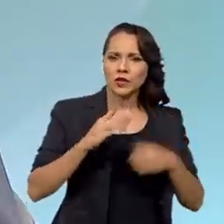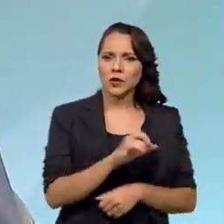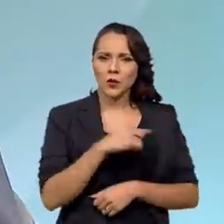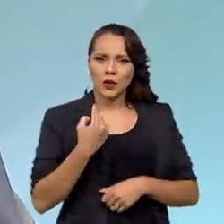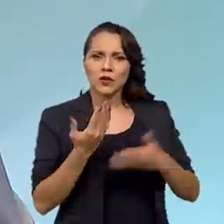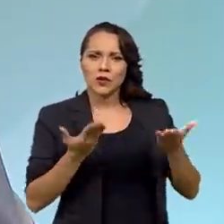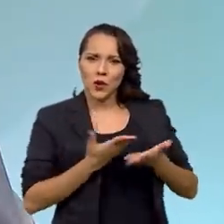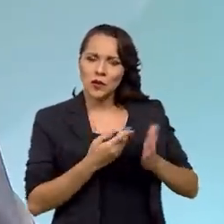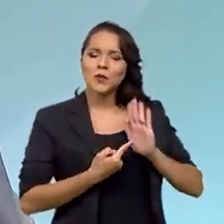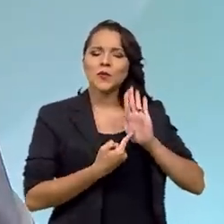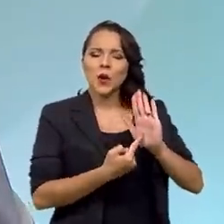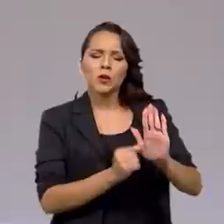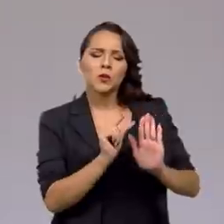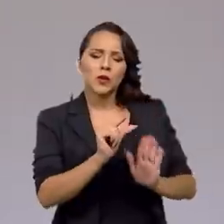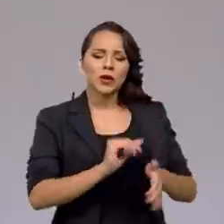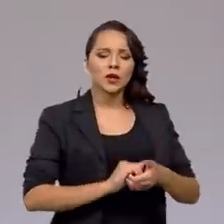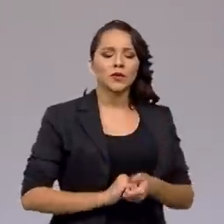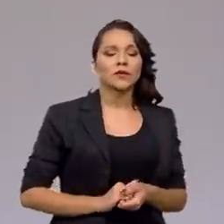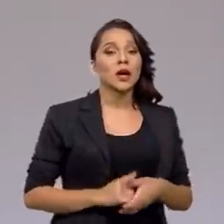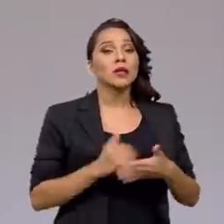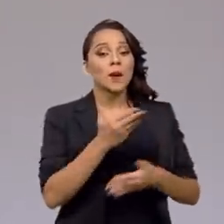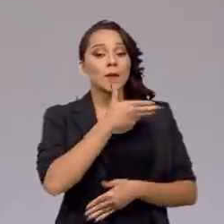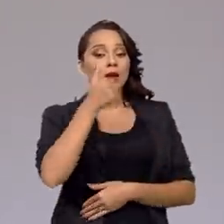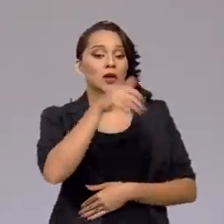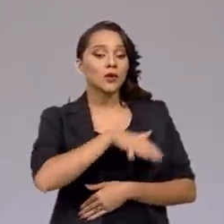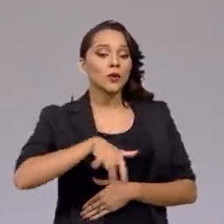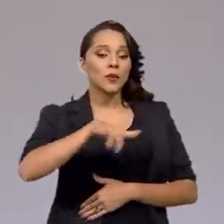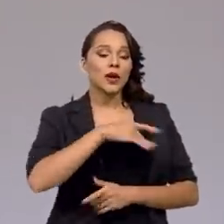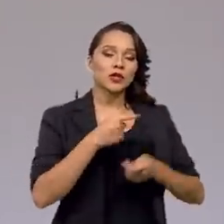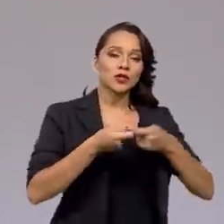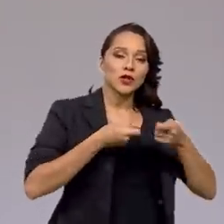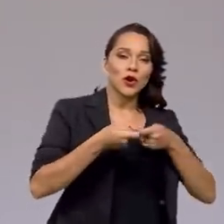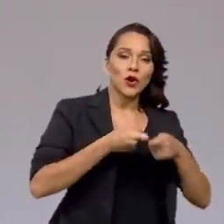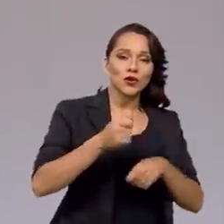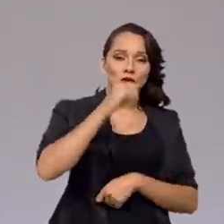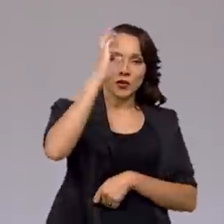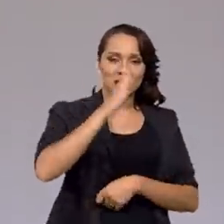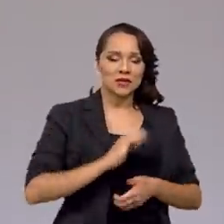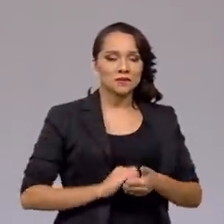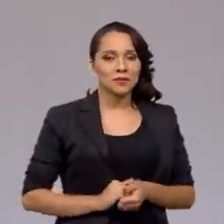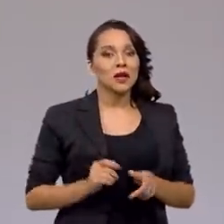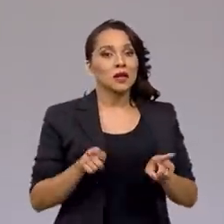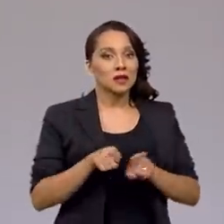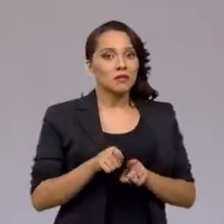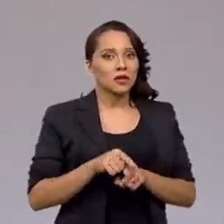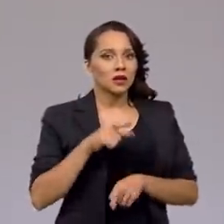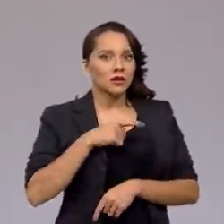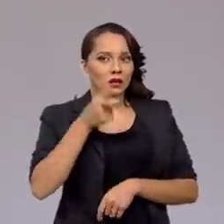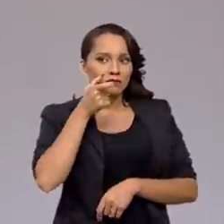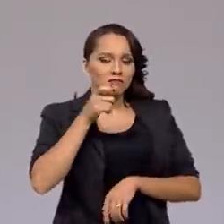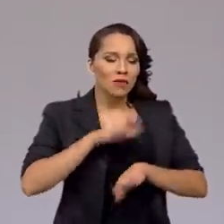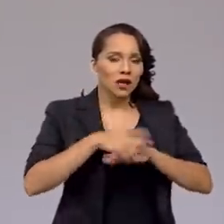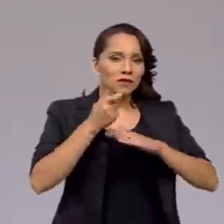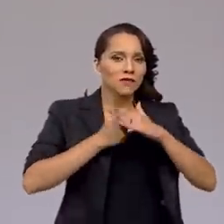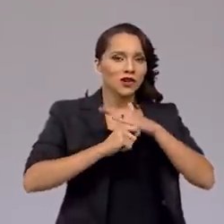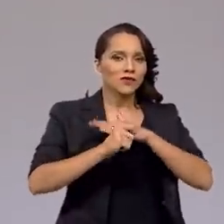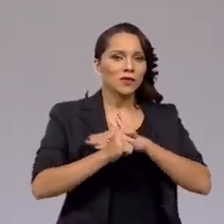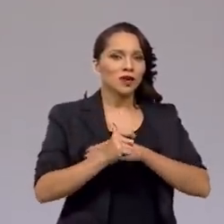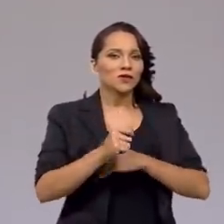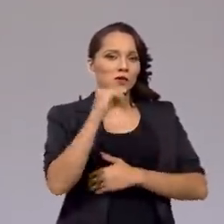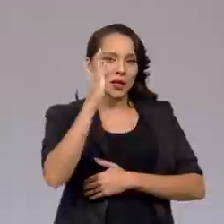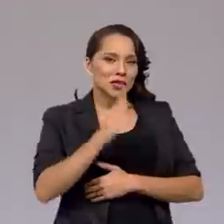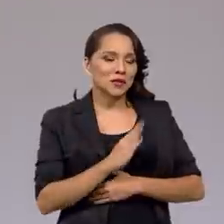aqui agora, mostra um pouco isso. Quer dizer, a melhoria do ambiente de negócios no país, inclusive atraindo investimentos externos para o Brasil.